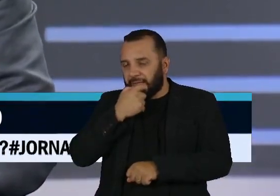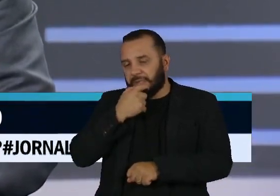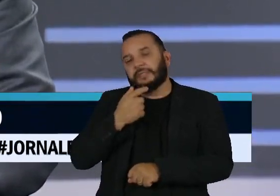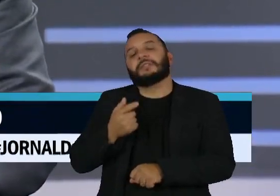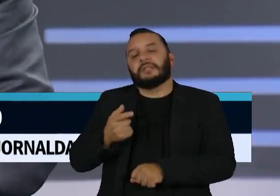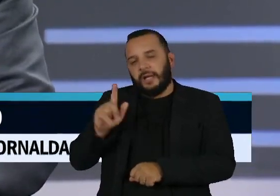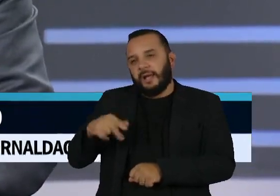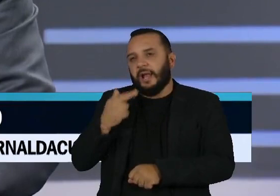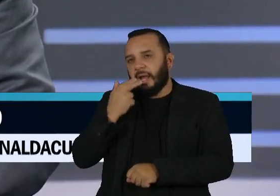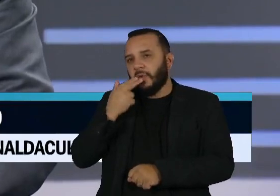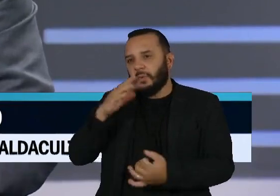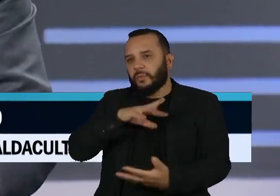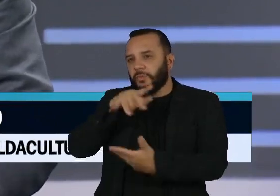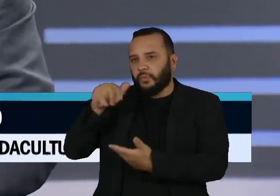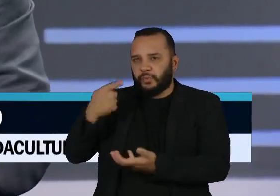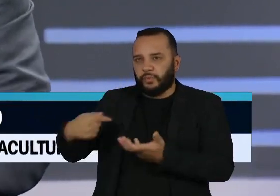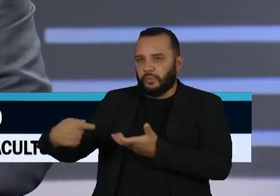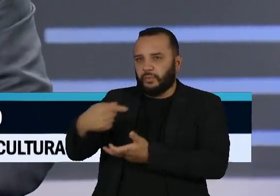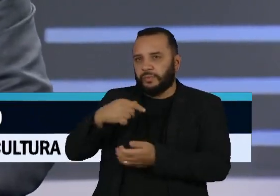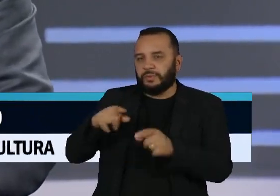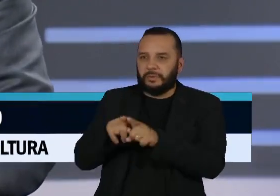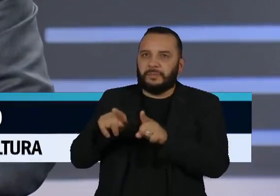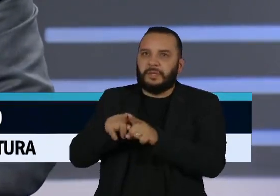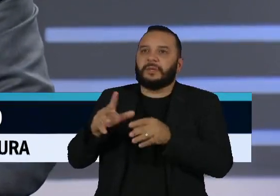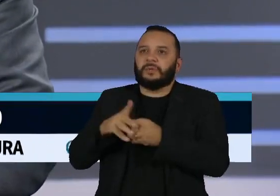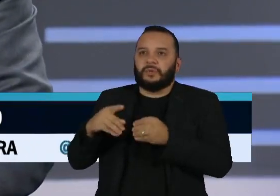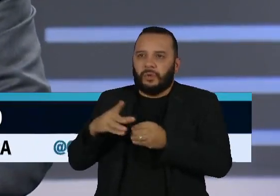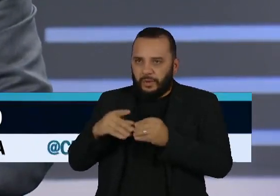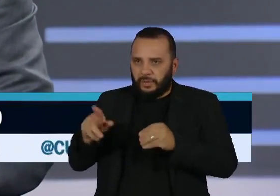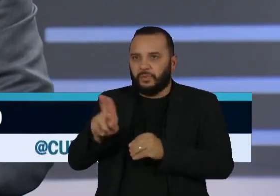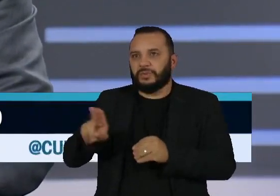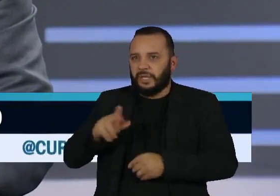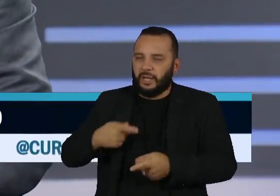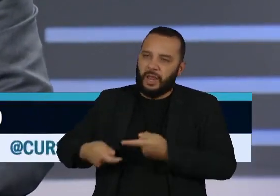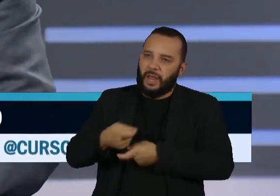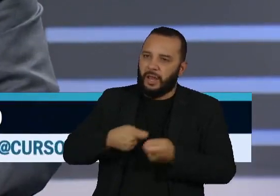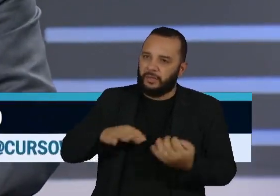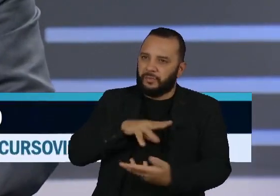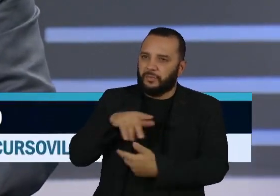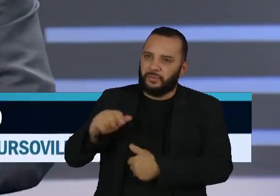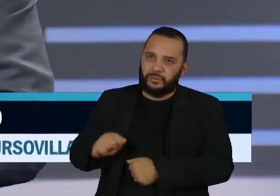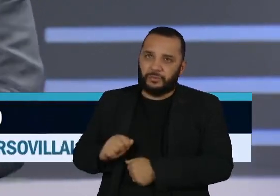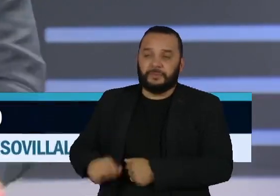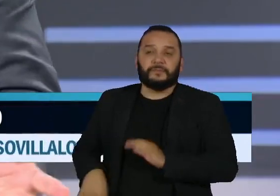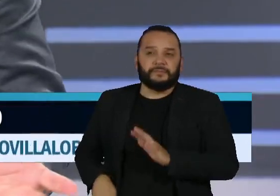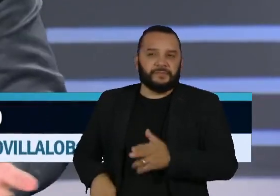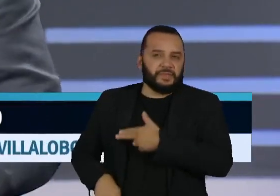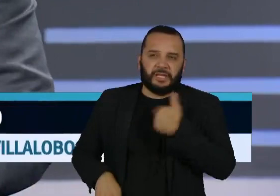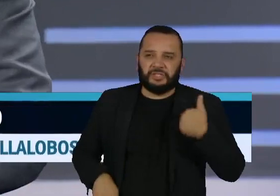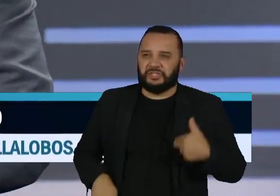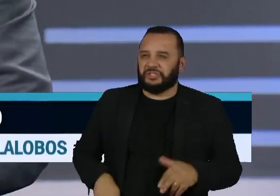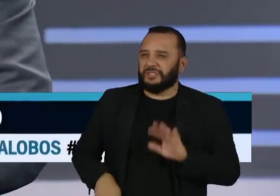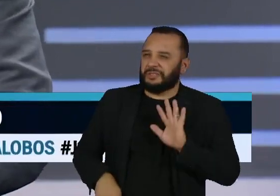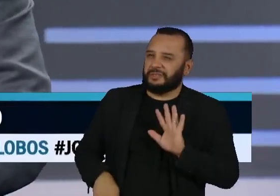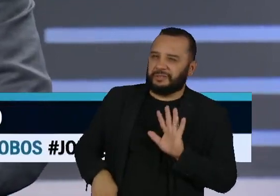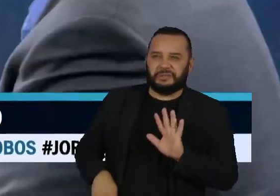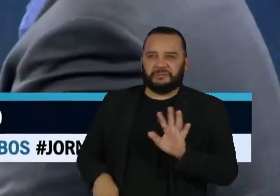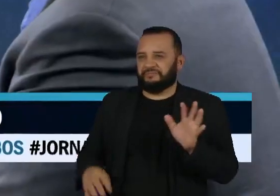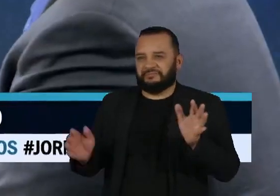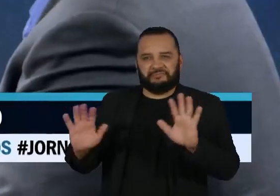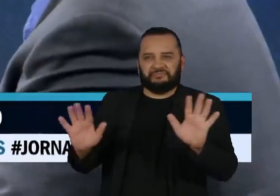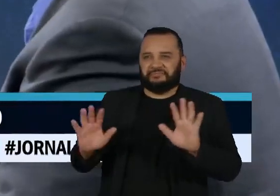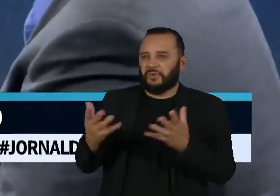dólar é a língua usada nas transações comerciais principalmente. A China questiona essa linguagem comercial, ela quer